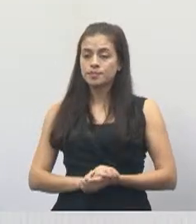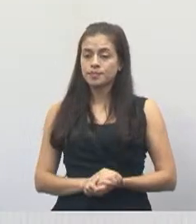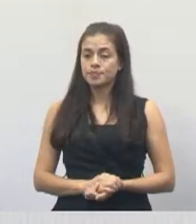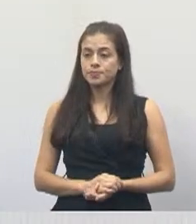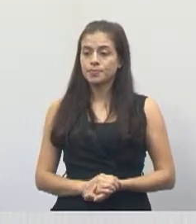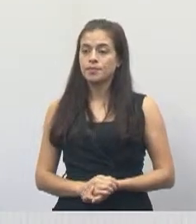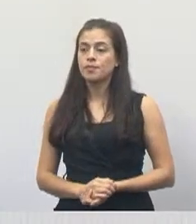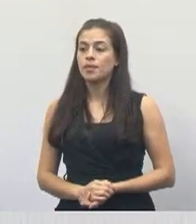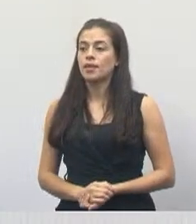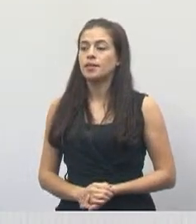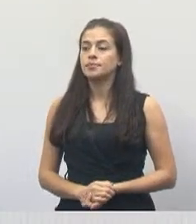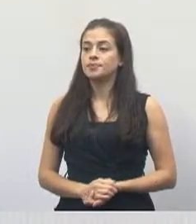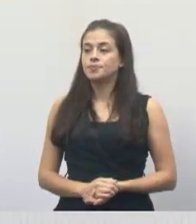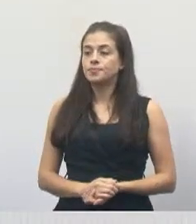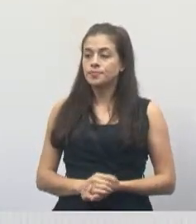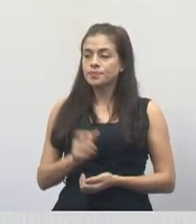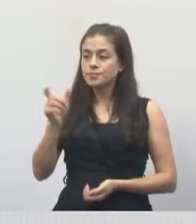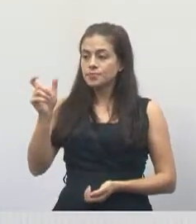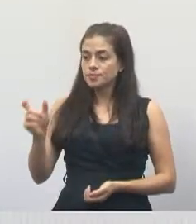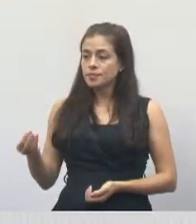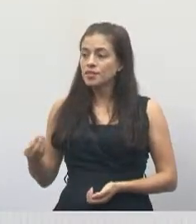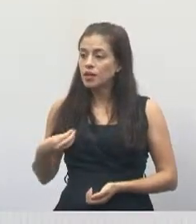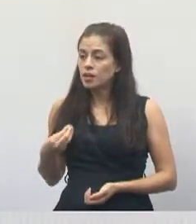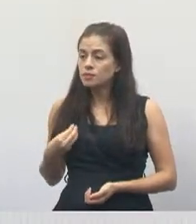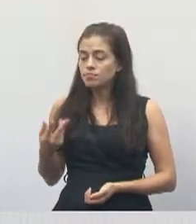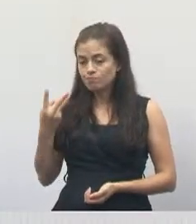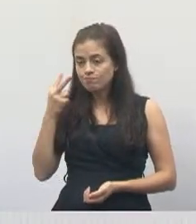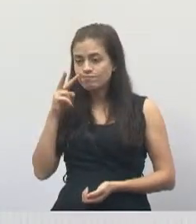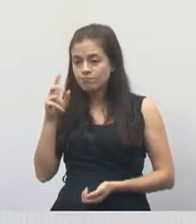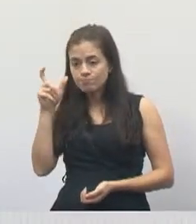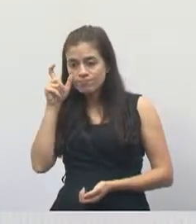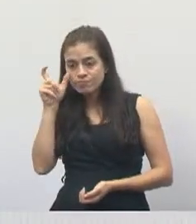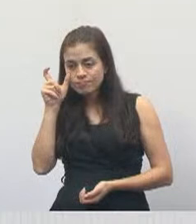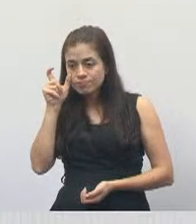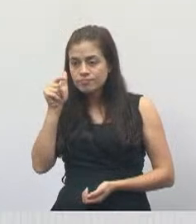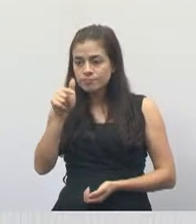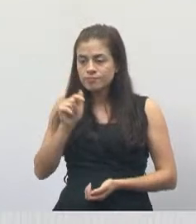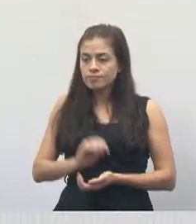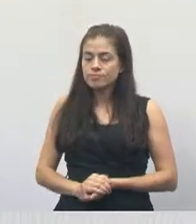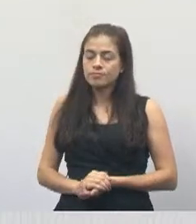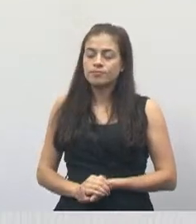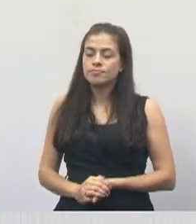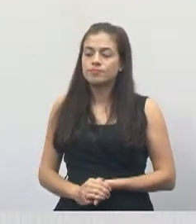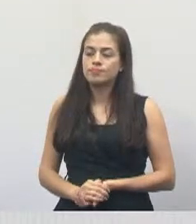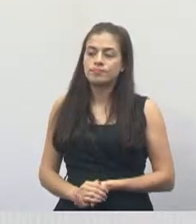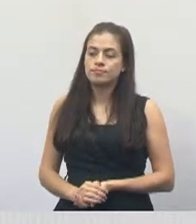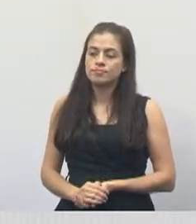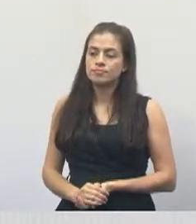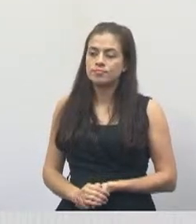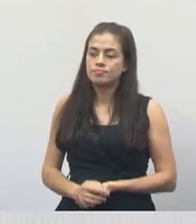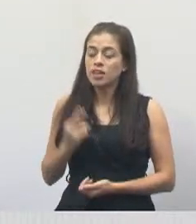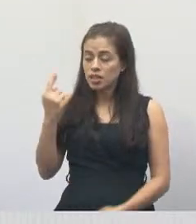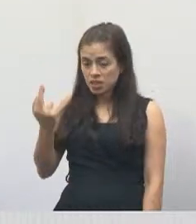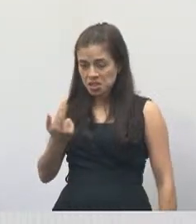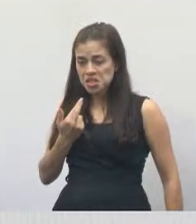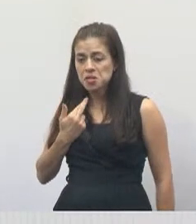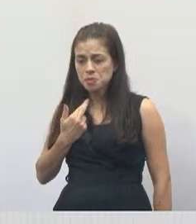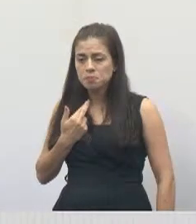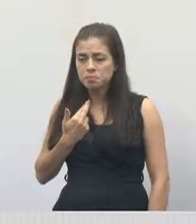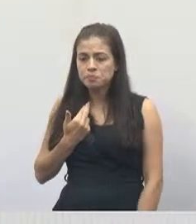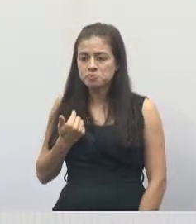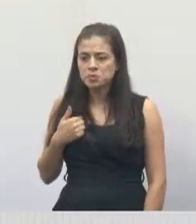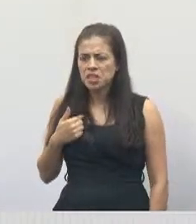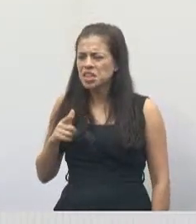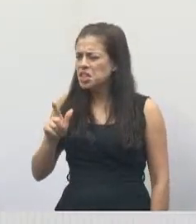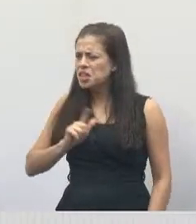morador está assistindo lá, se estiver em casa assistindo, se não estiver assistindo, vai assistindo depois. Ótimo morador, reclamou. E tem várias